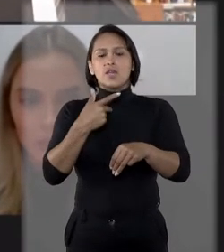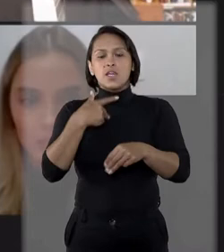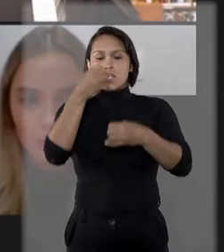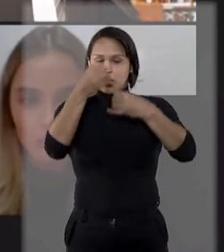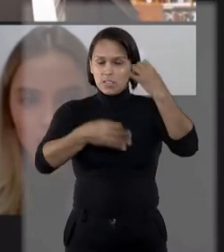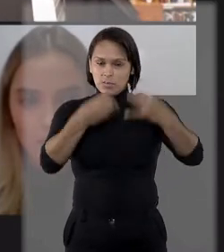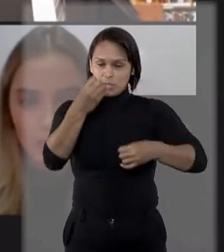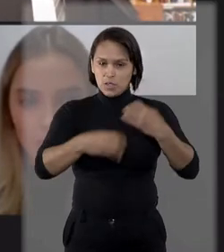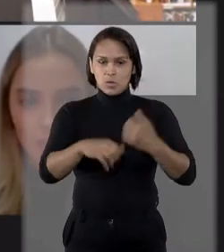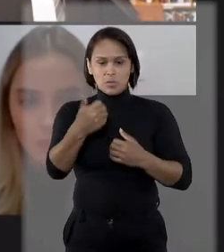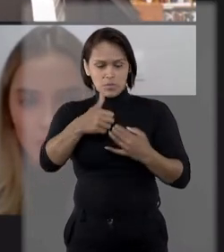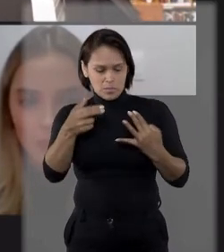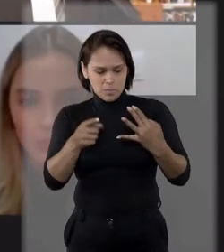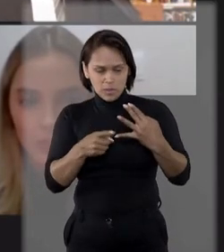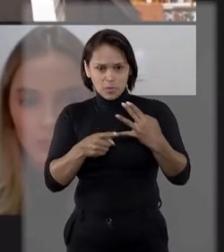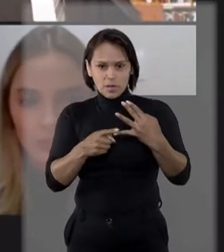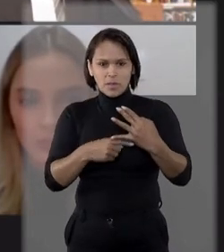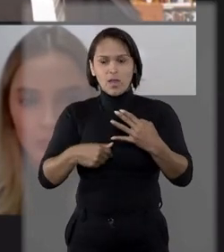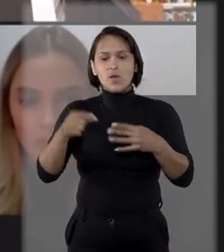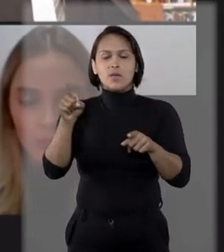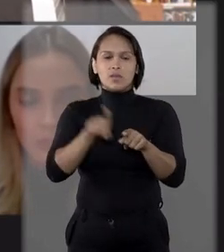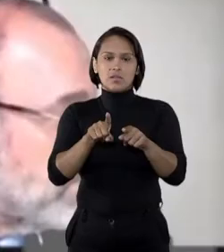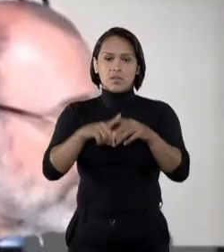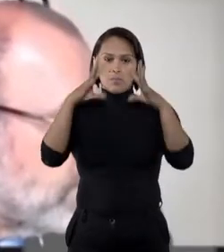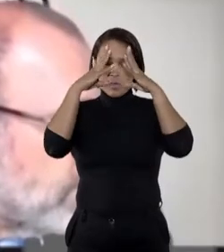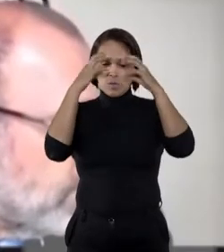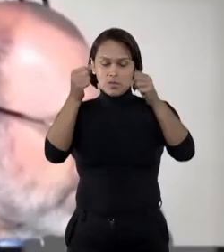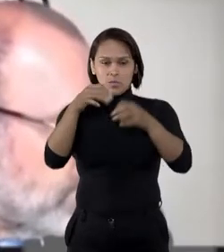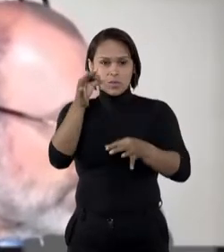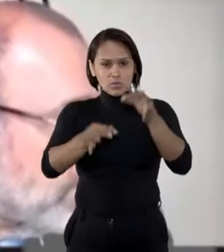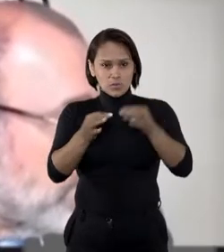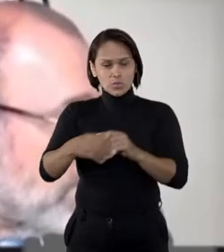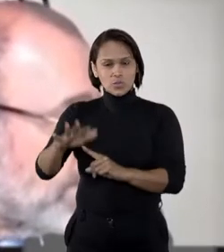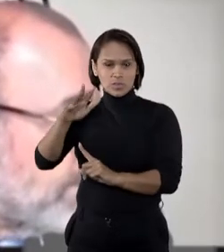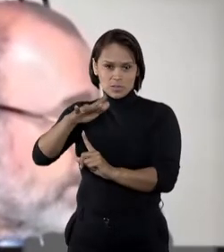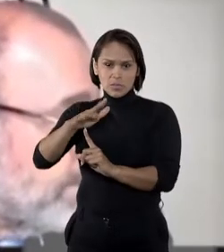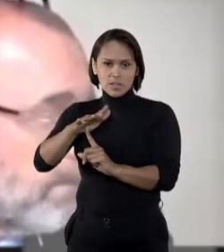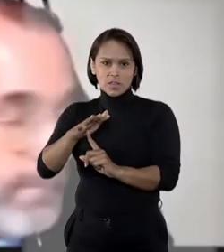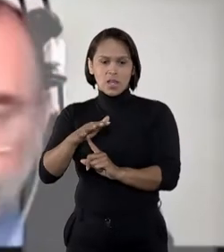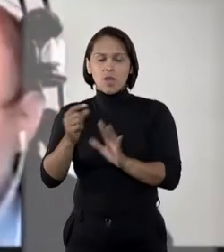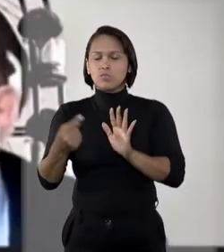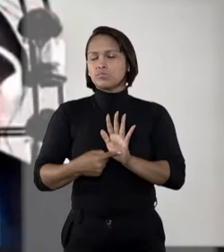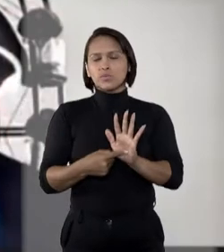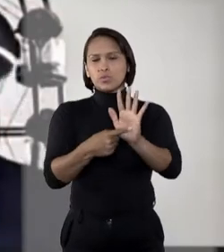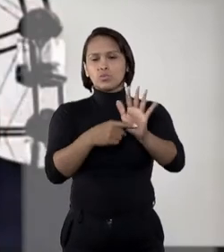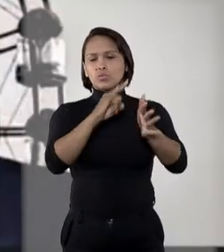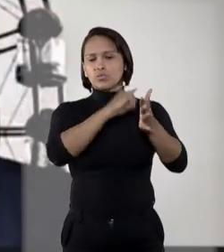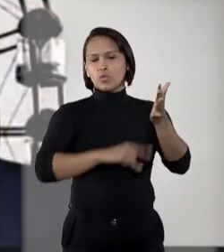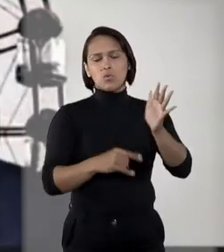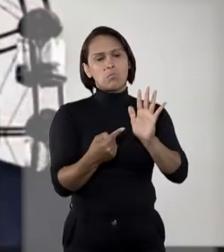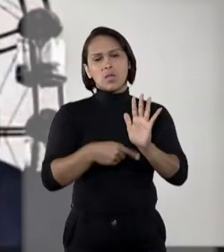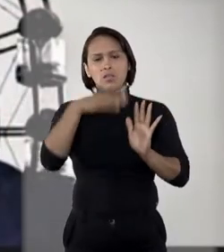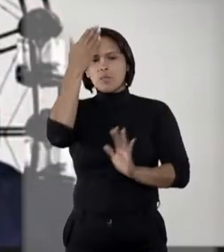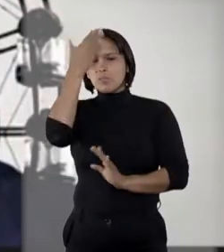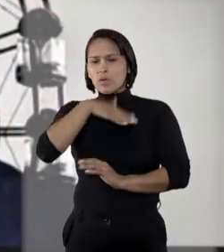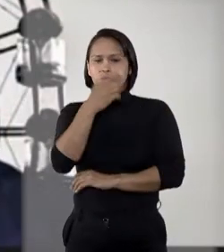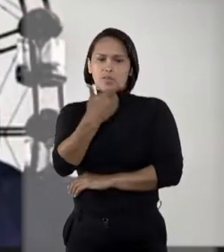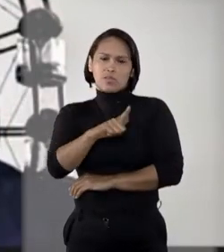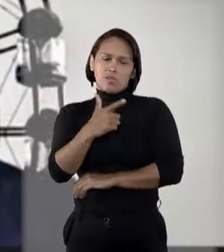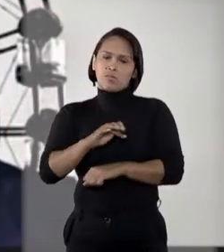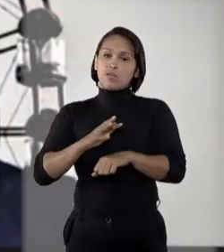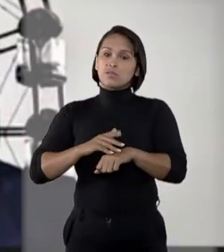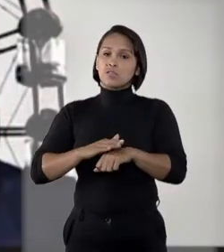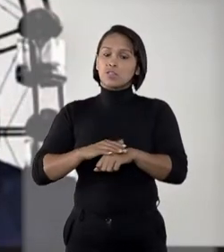tanto o juiz de primeiro grau quanto o Tribunal de Justiça do Paraná entenderam que os documentos apresentados não comprovam os alegados problemas de